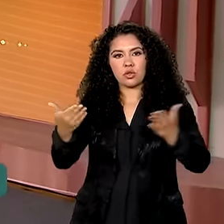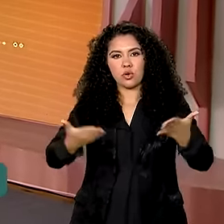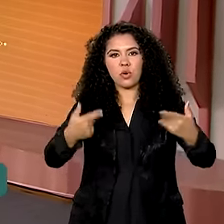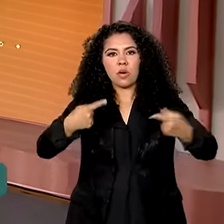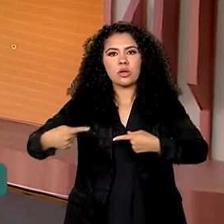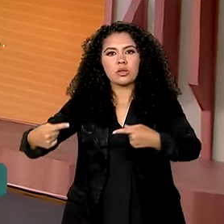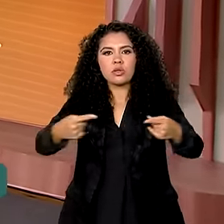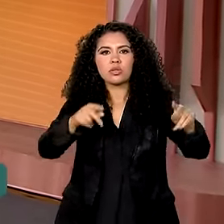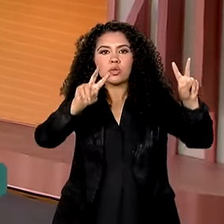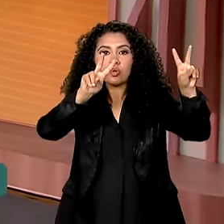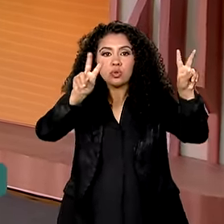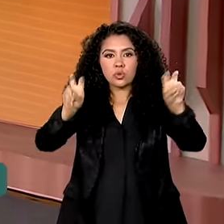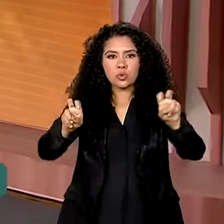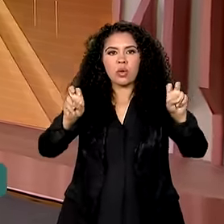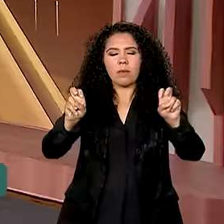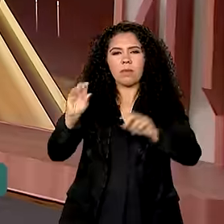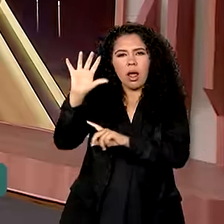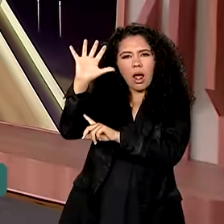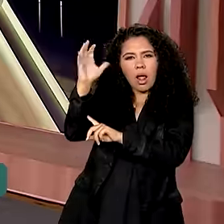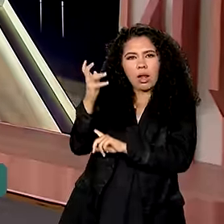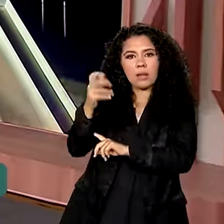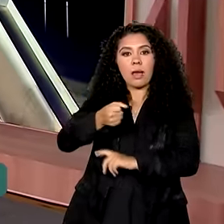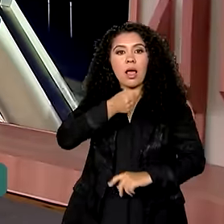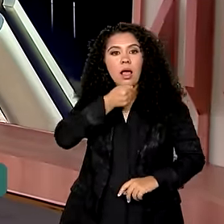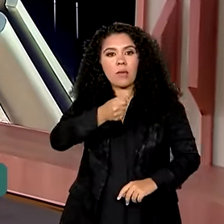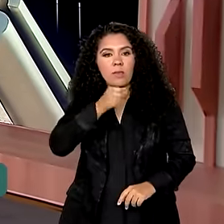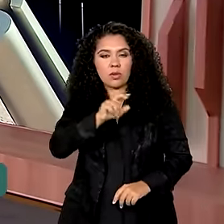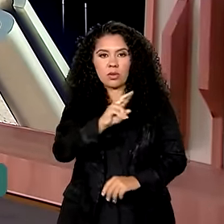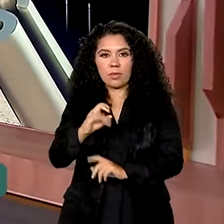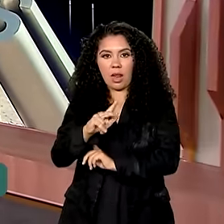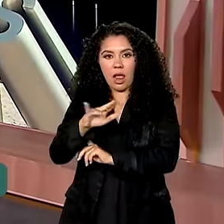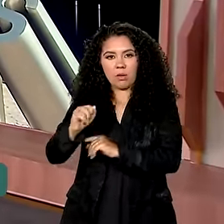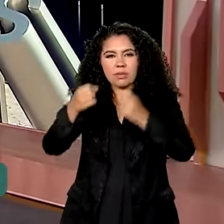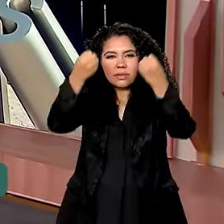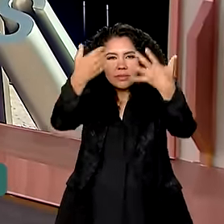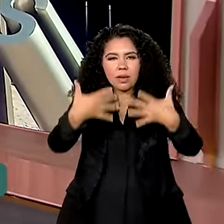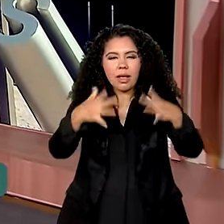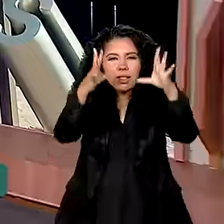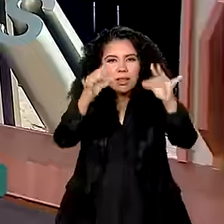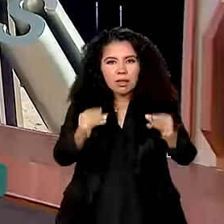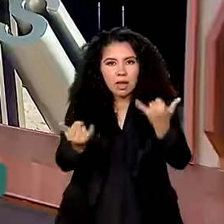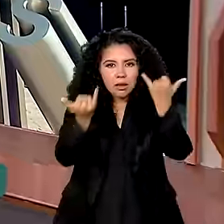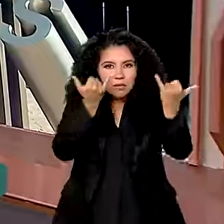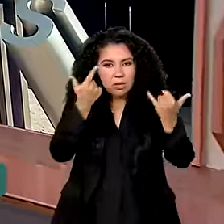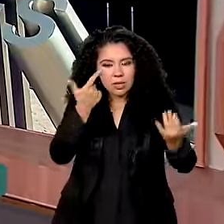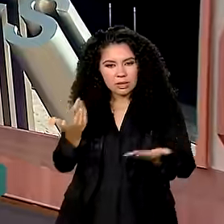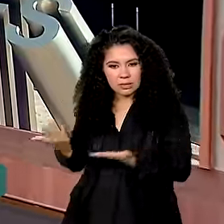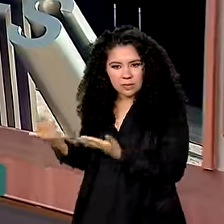financiamento climático. A repórter Cláudia Boiunga traz ao vivo as informações para a gente. Oi Cláudia, bom dia.